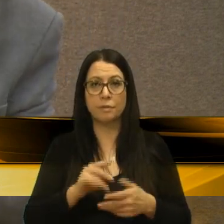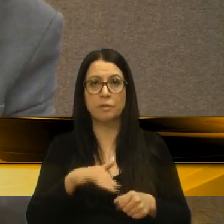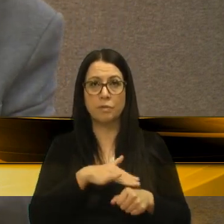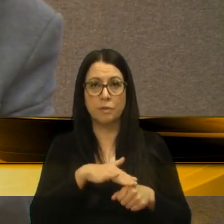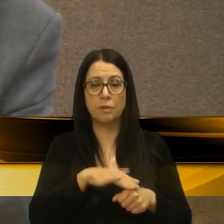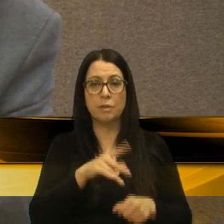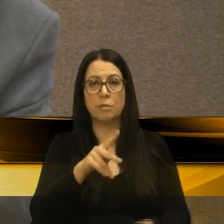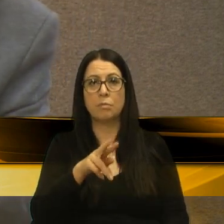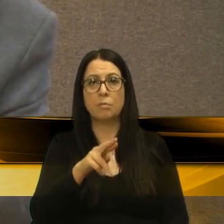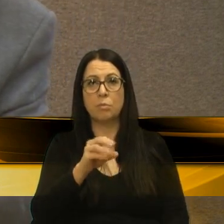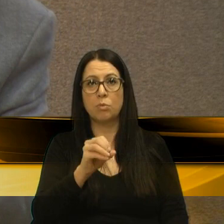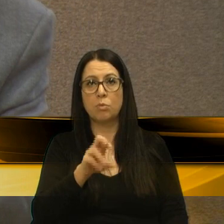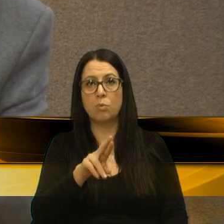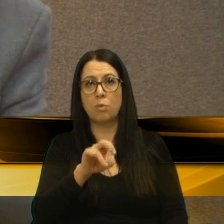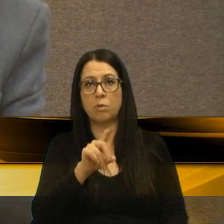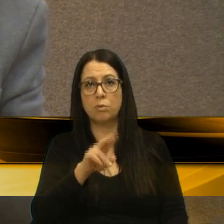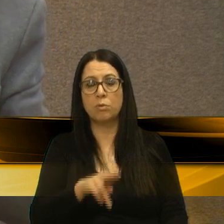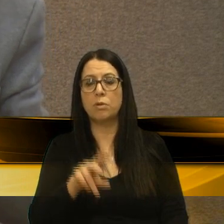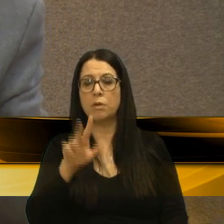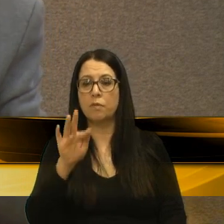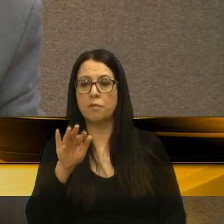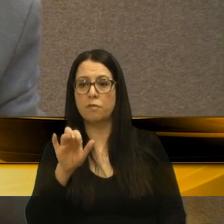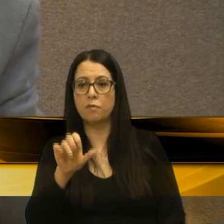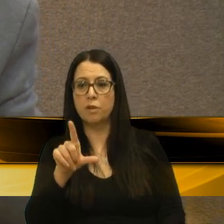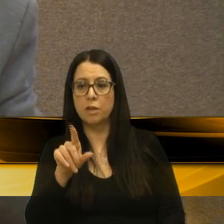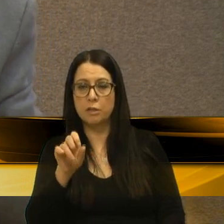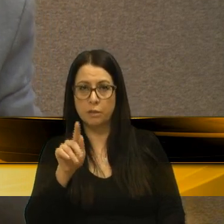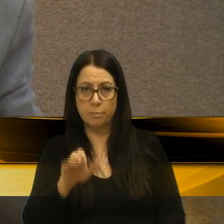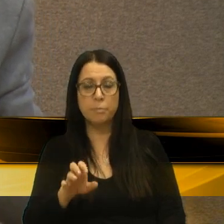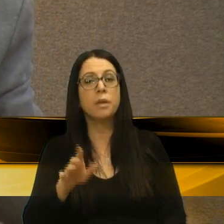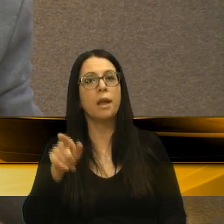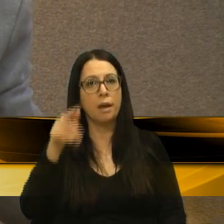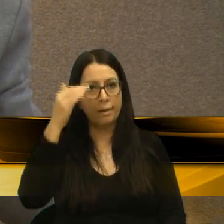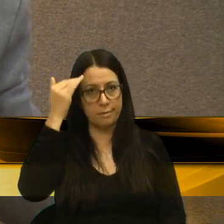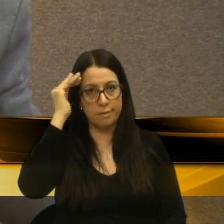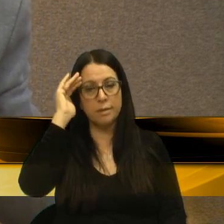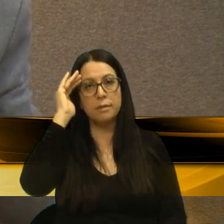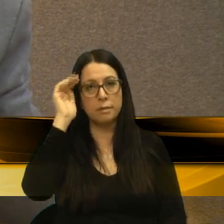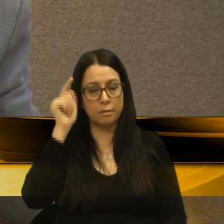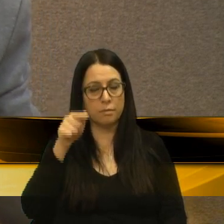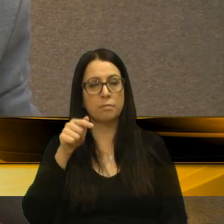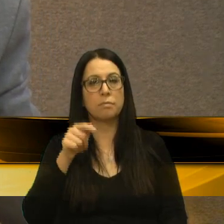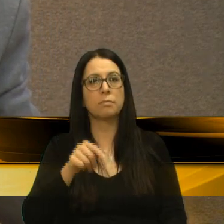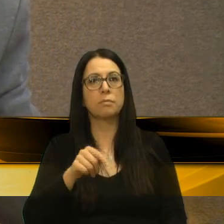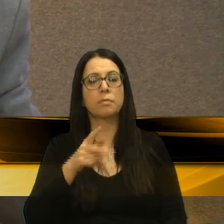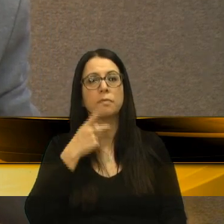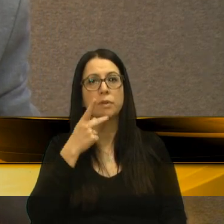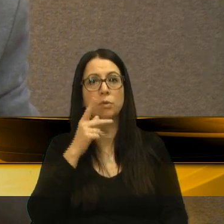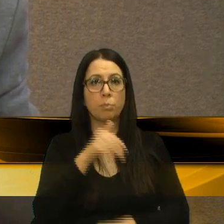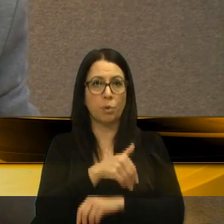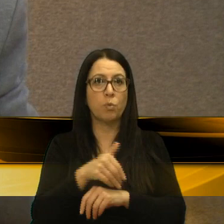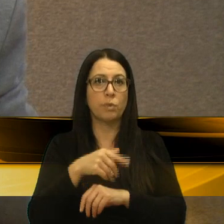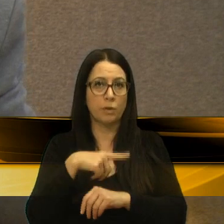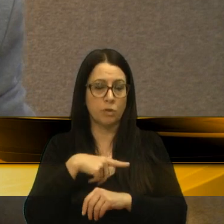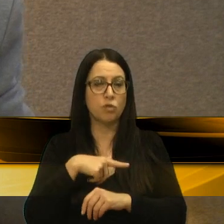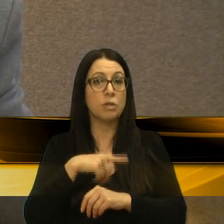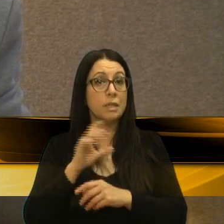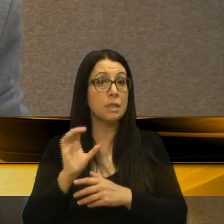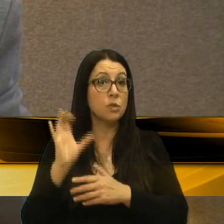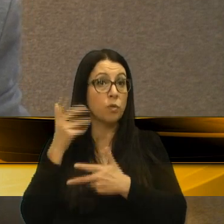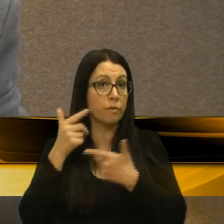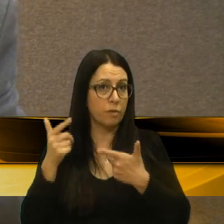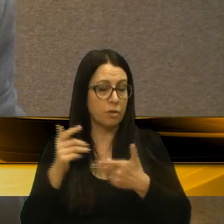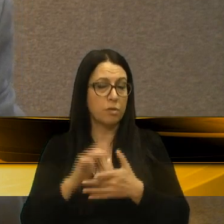procurador, Felipe Dalpias, ele entendeu que era uma rua que tinha que ser resolvida a